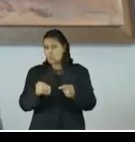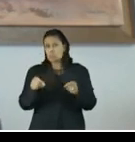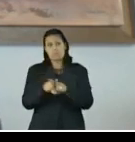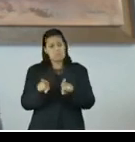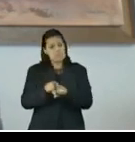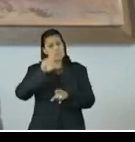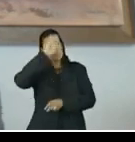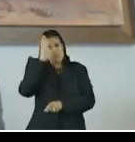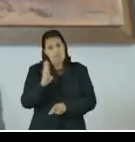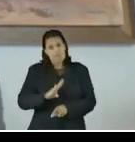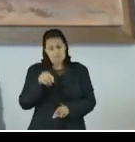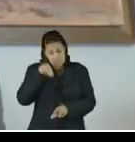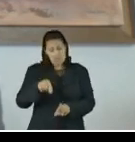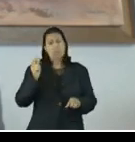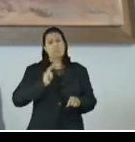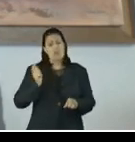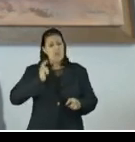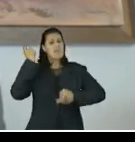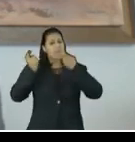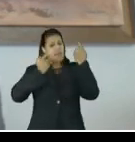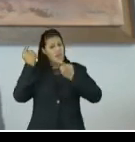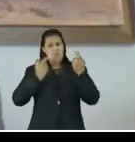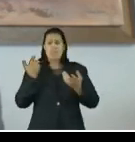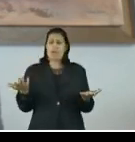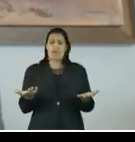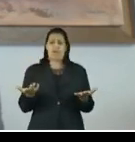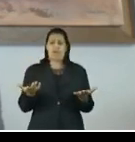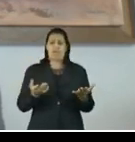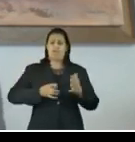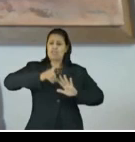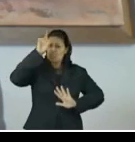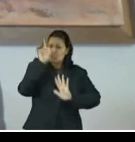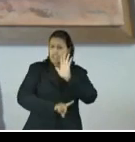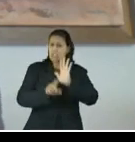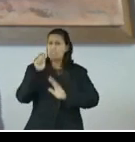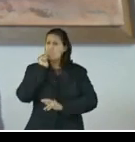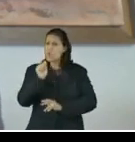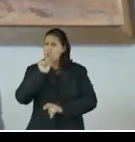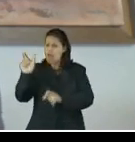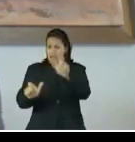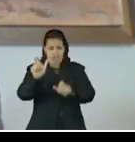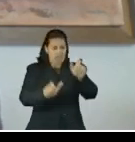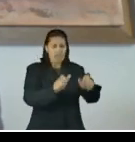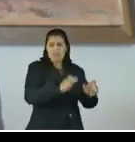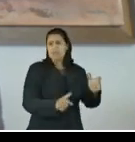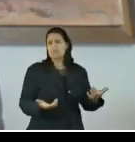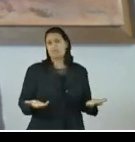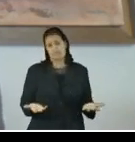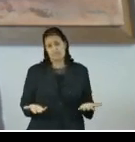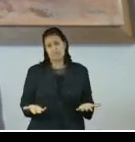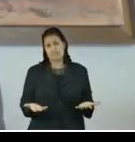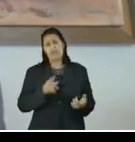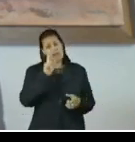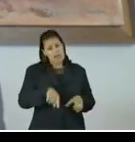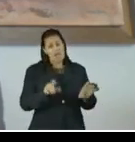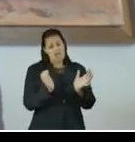de preocupações com direitos das mulheres, com direitos de minorias,